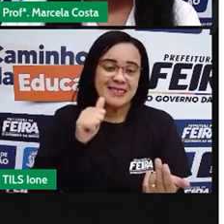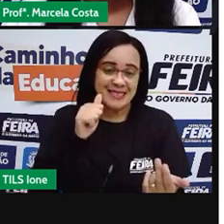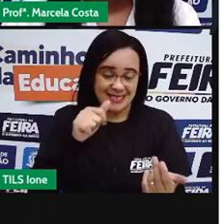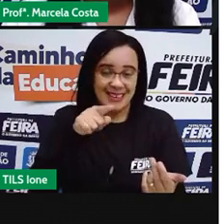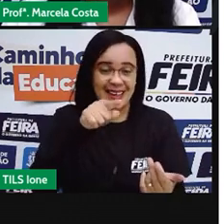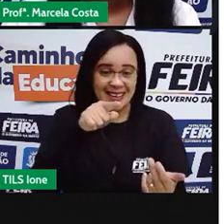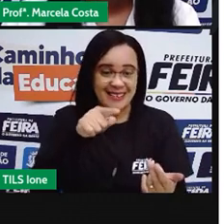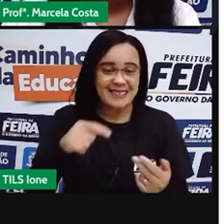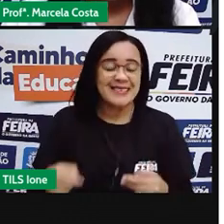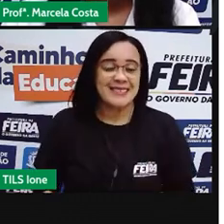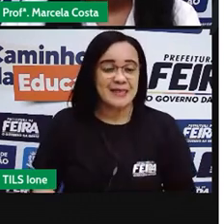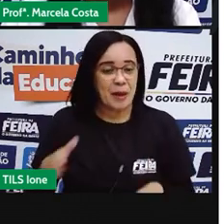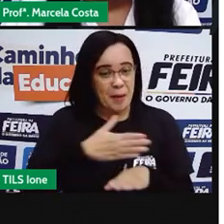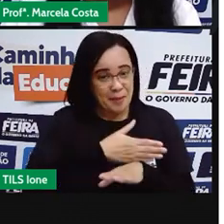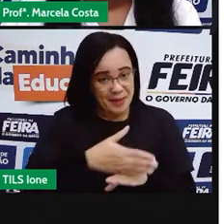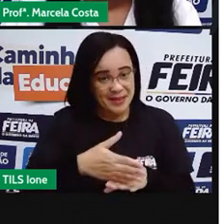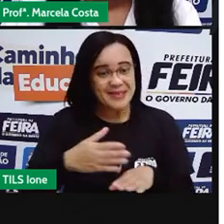menina